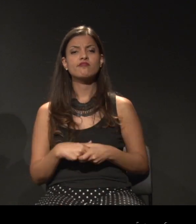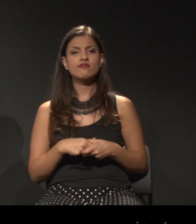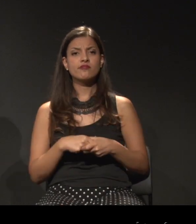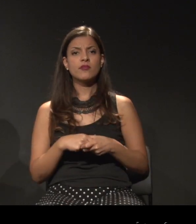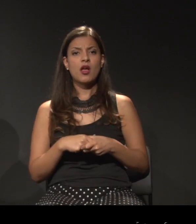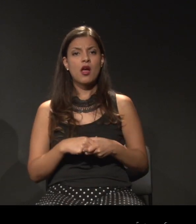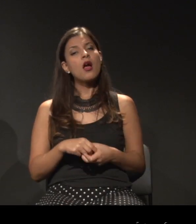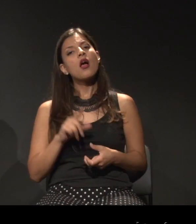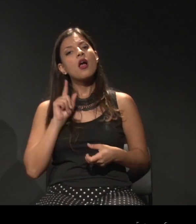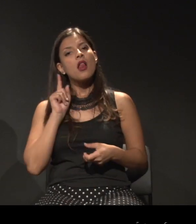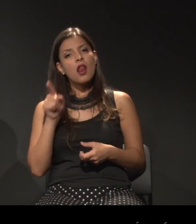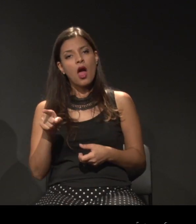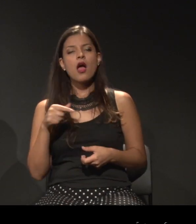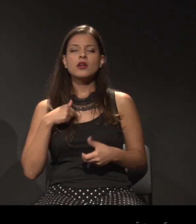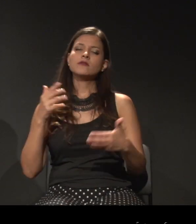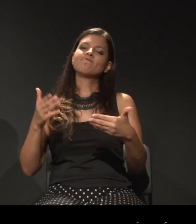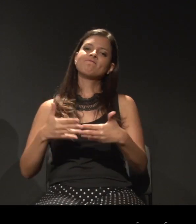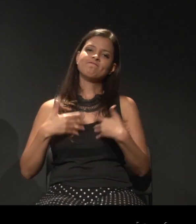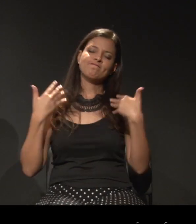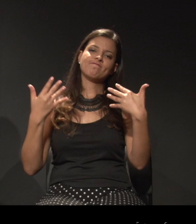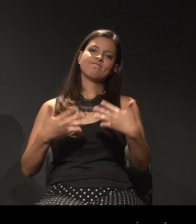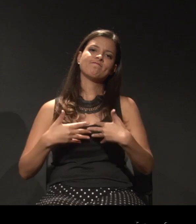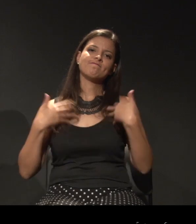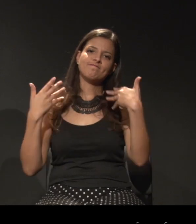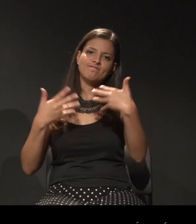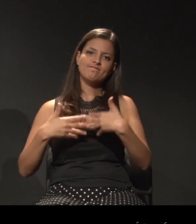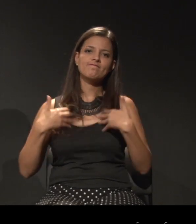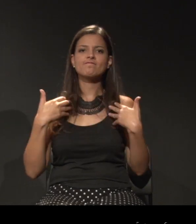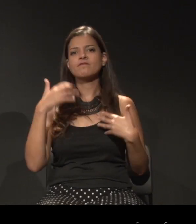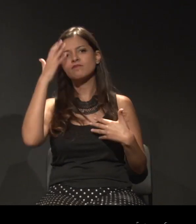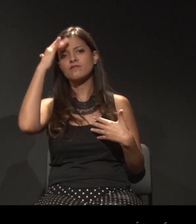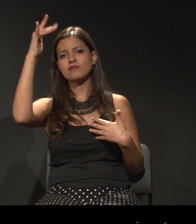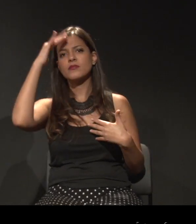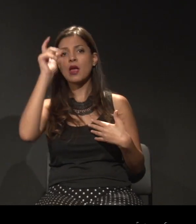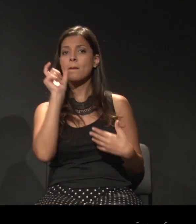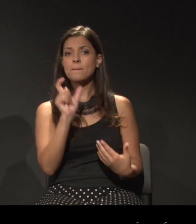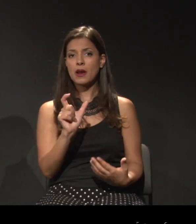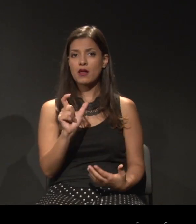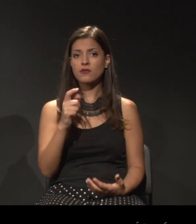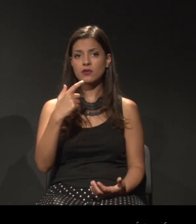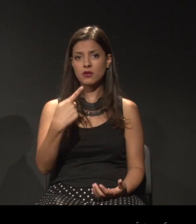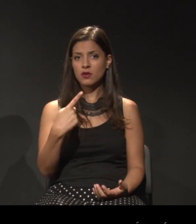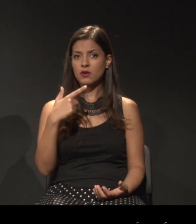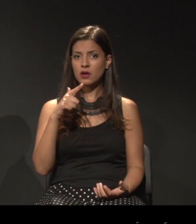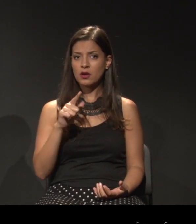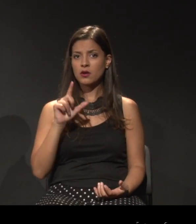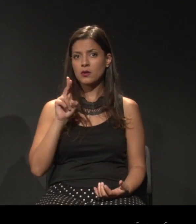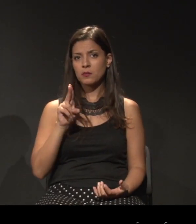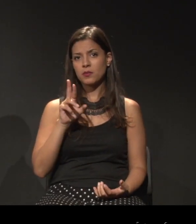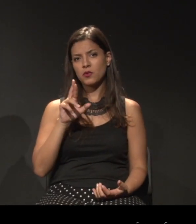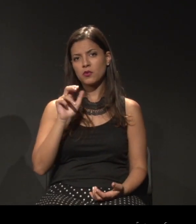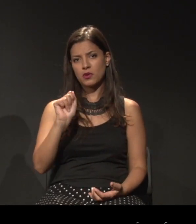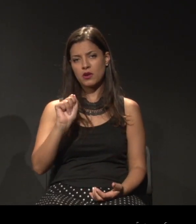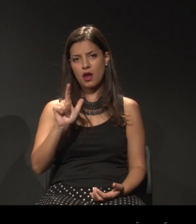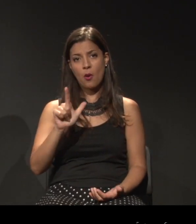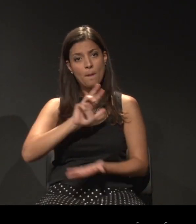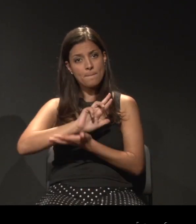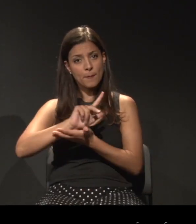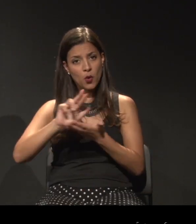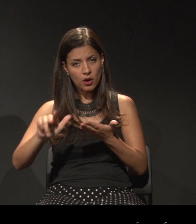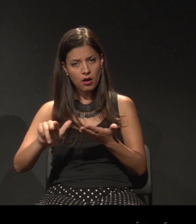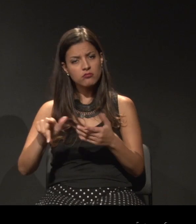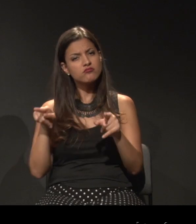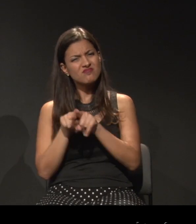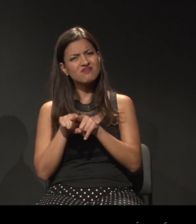Sou motivada constantemente a pensar na palavra plural e a problematizá-la,